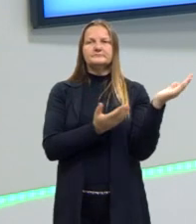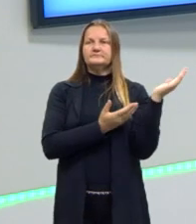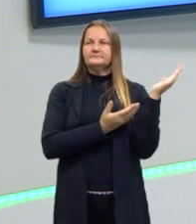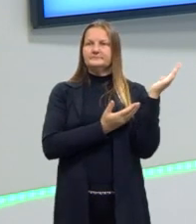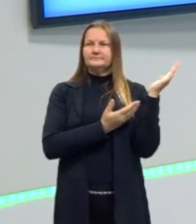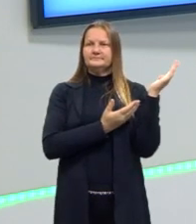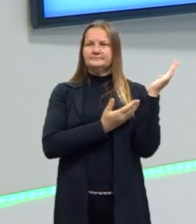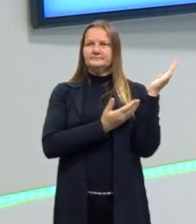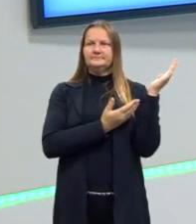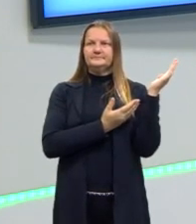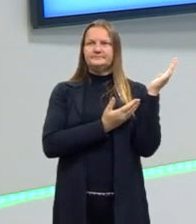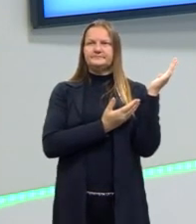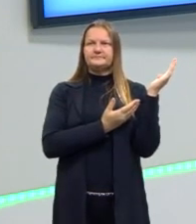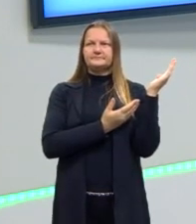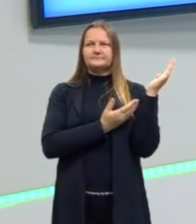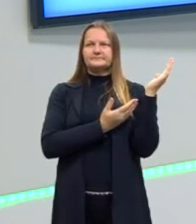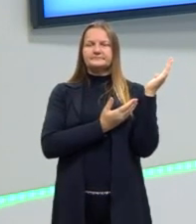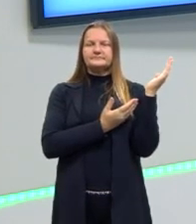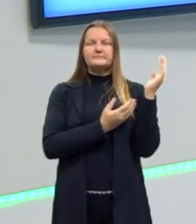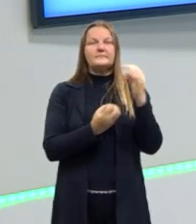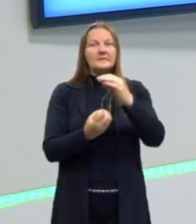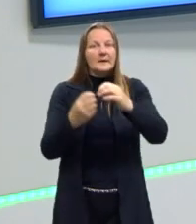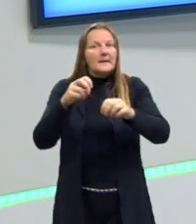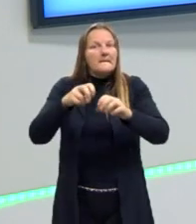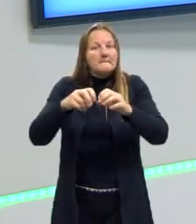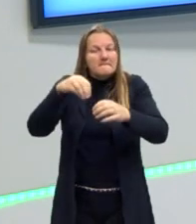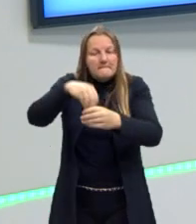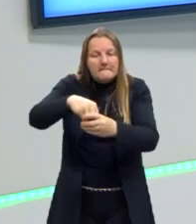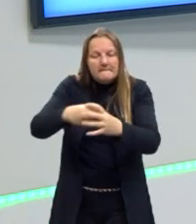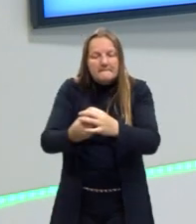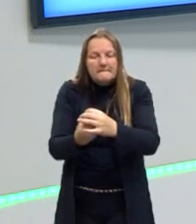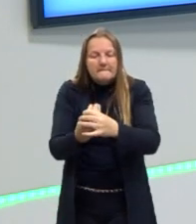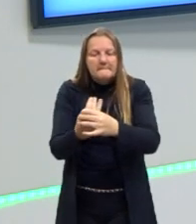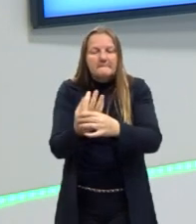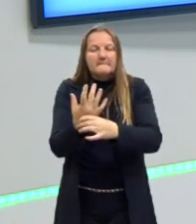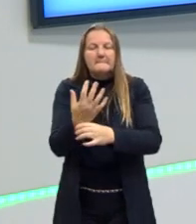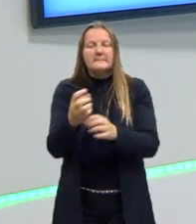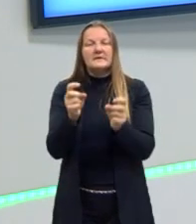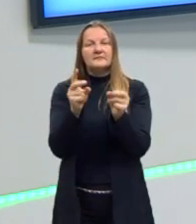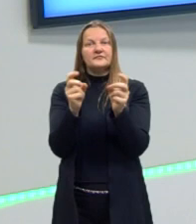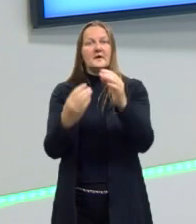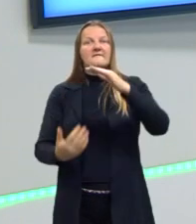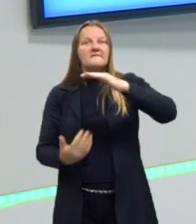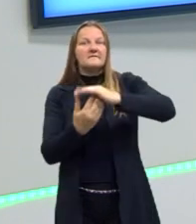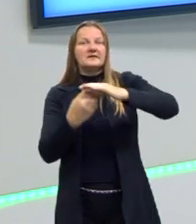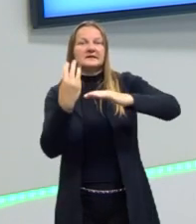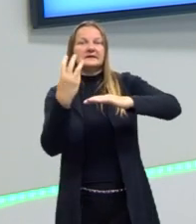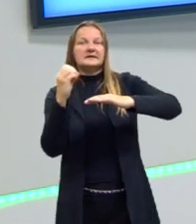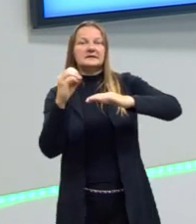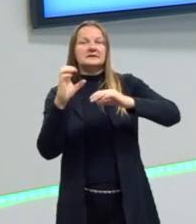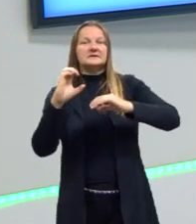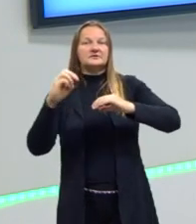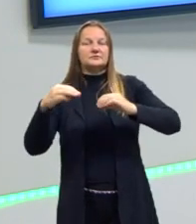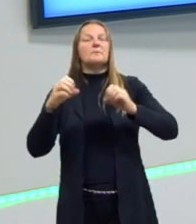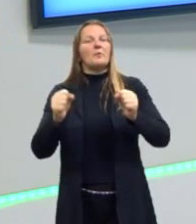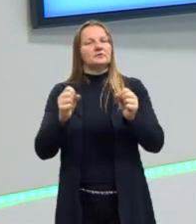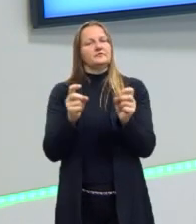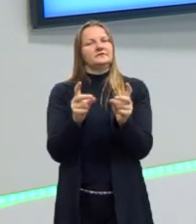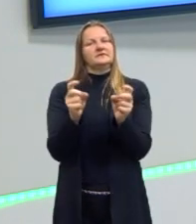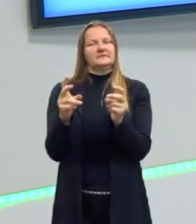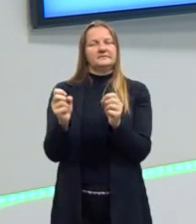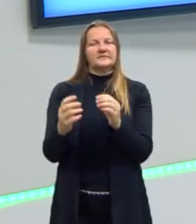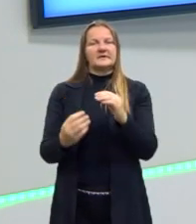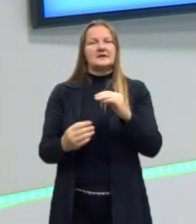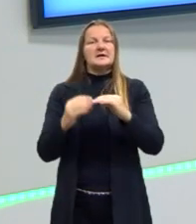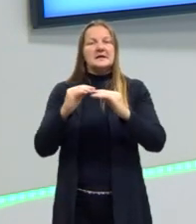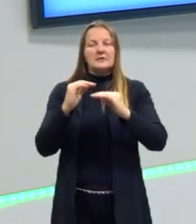Então nós sabemos que as plantas elas são colocadas à venda quando elas atingem 30 centímetros de altura e a altura